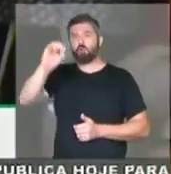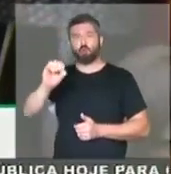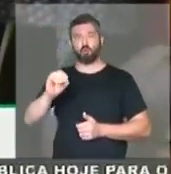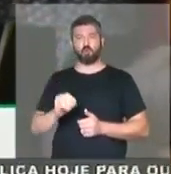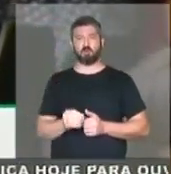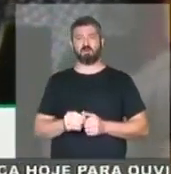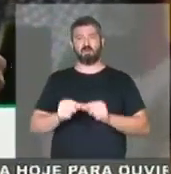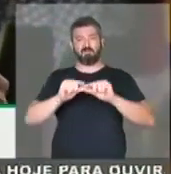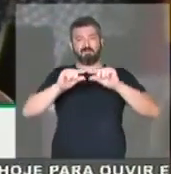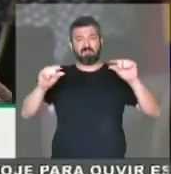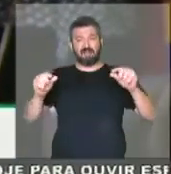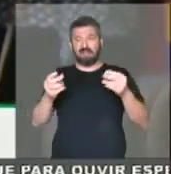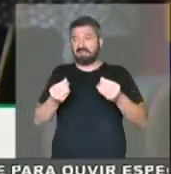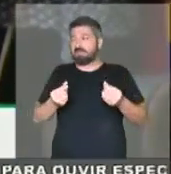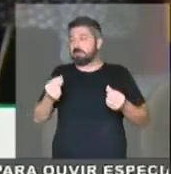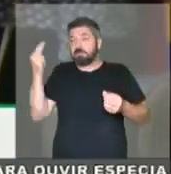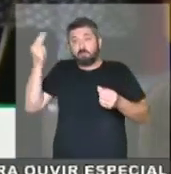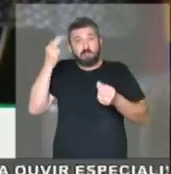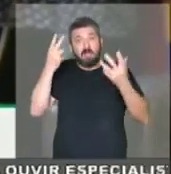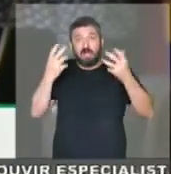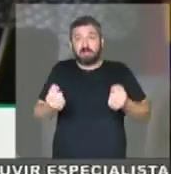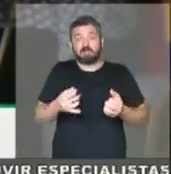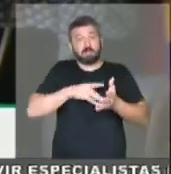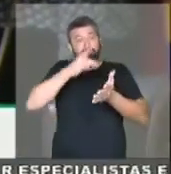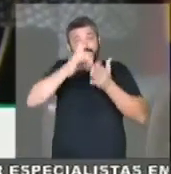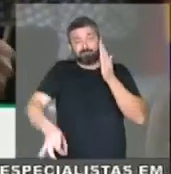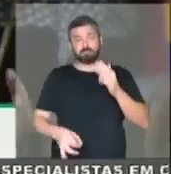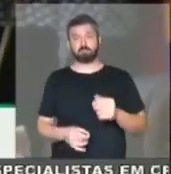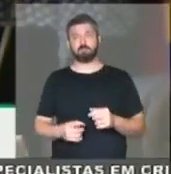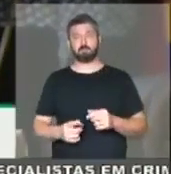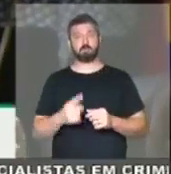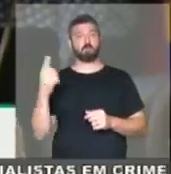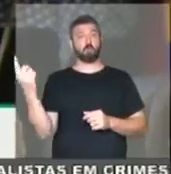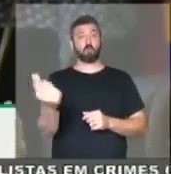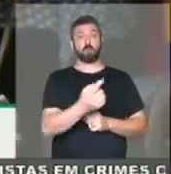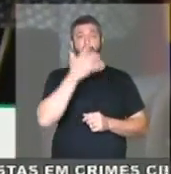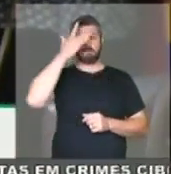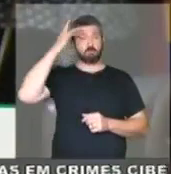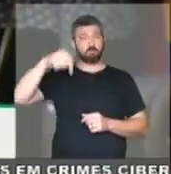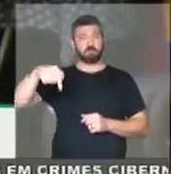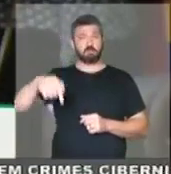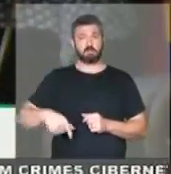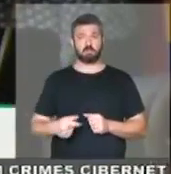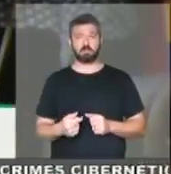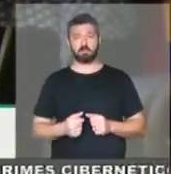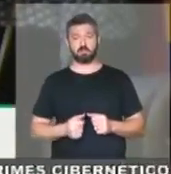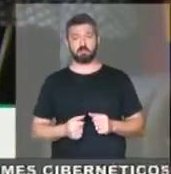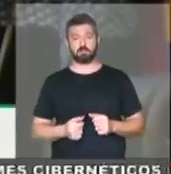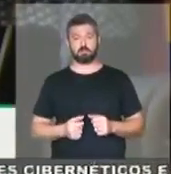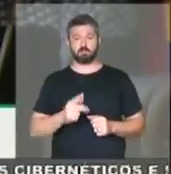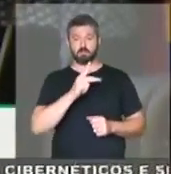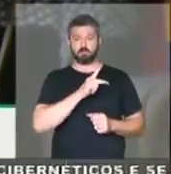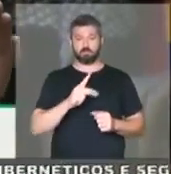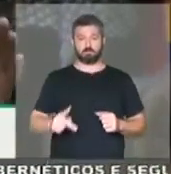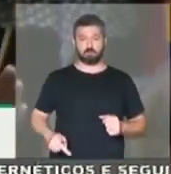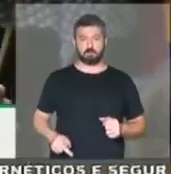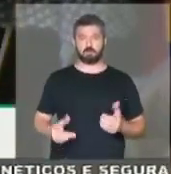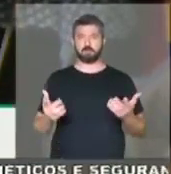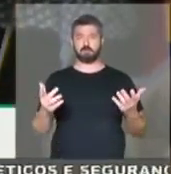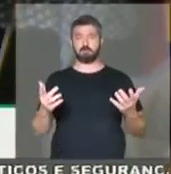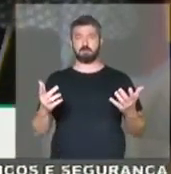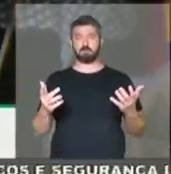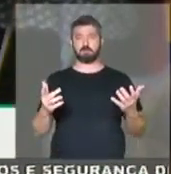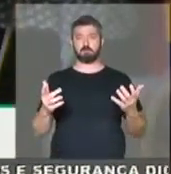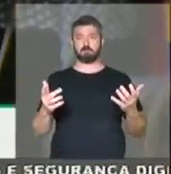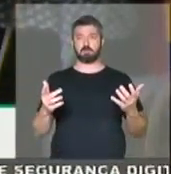frase absolutamente inaceitável e precisa ser repudiada por todas as forças. Senhor presidente, o mapa da